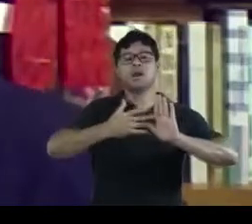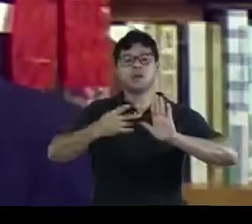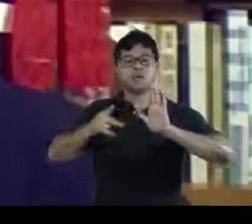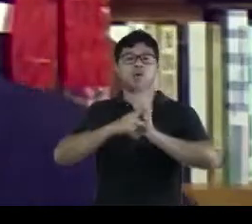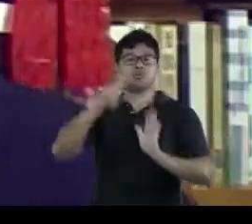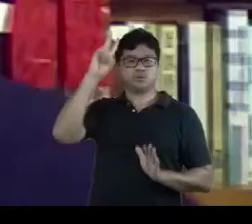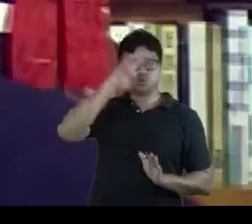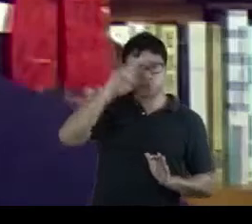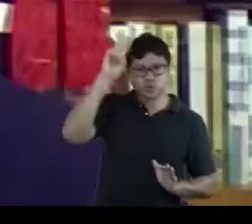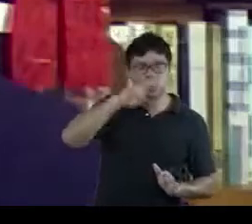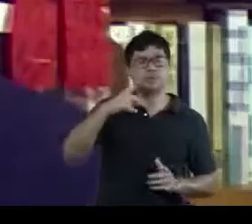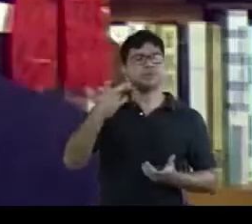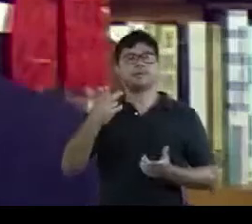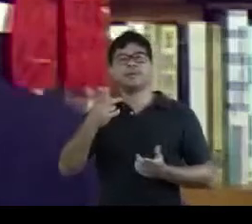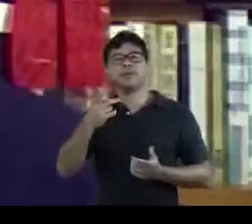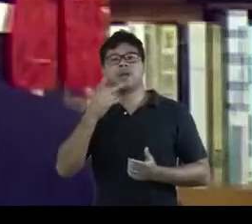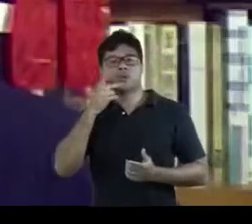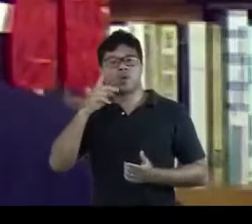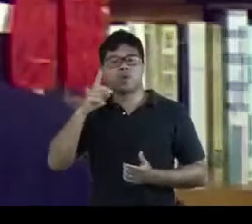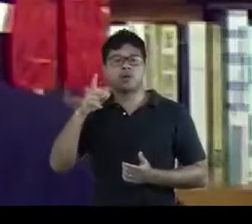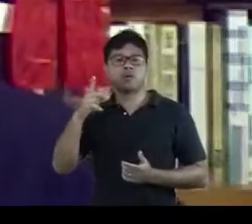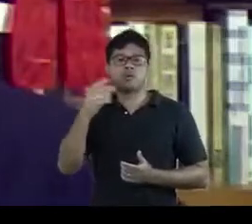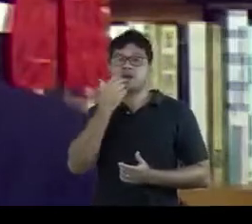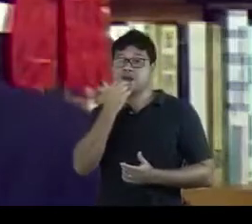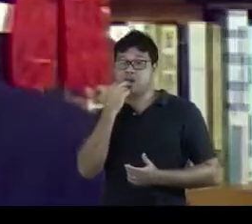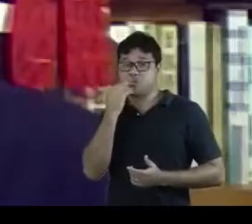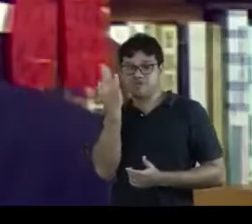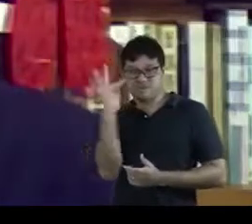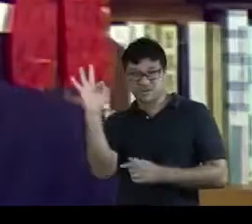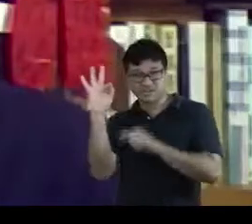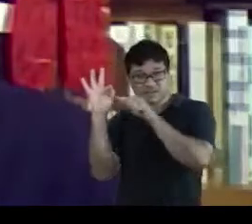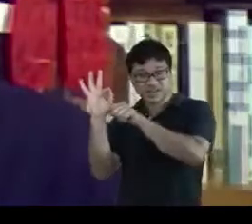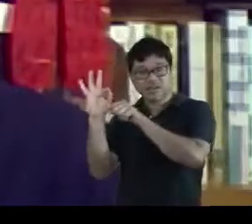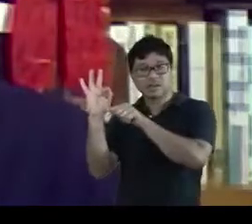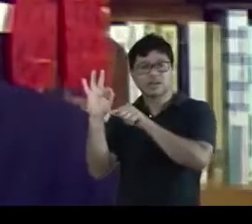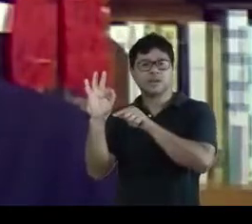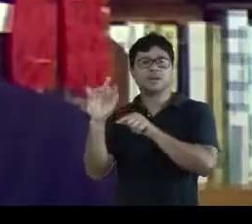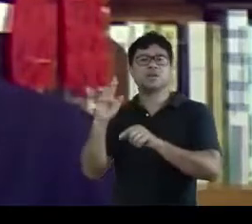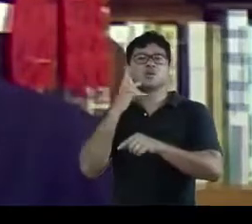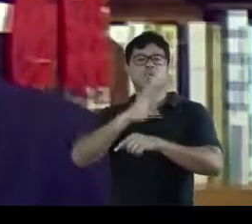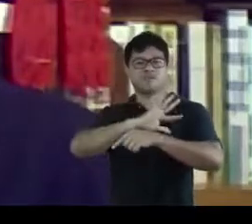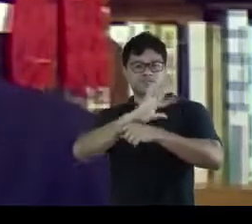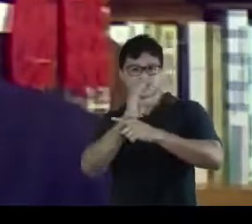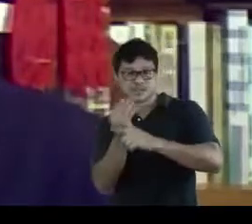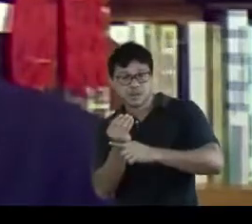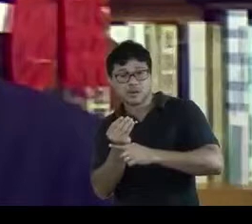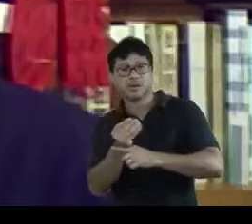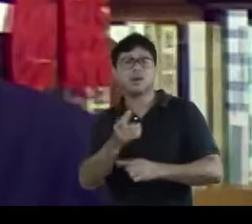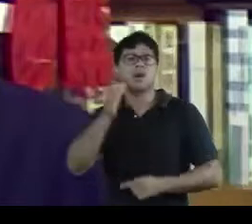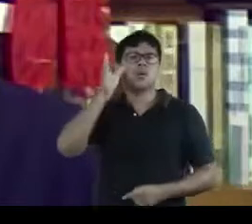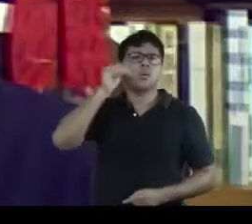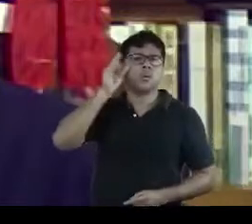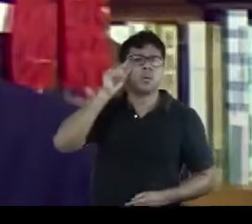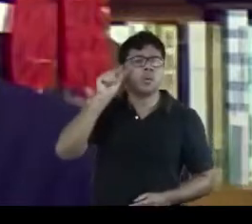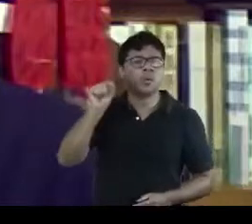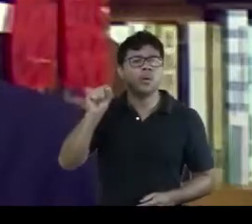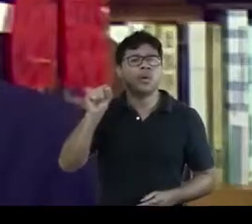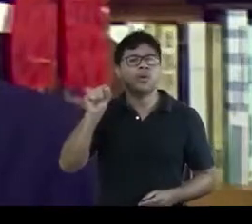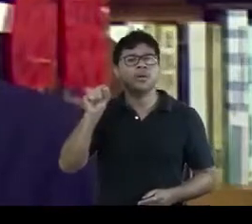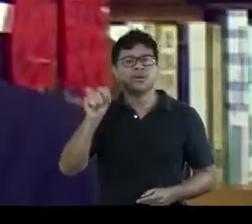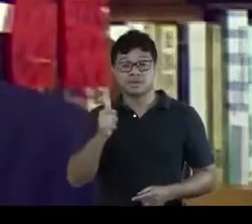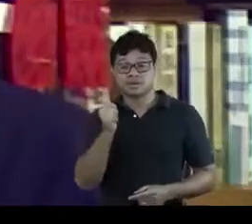histórica, tipo o caso do Thier e do Michelet, e prosa de ficção, é curioso constatar que dos